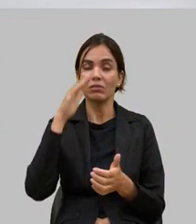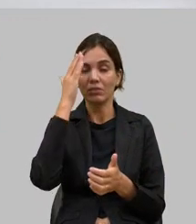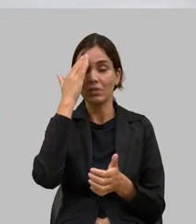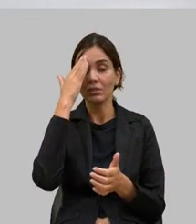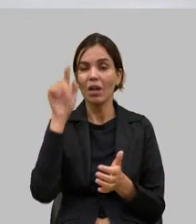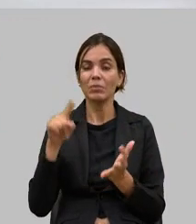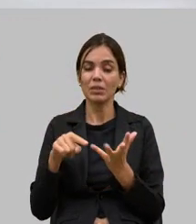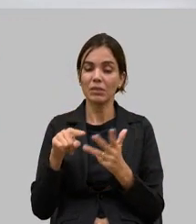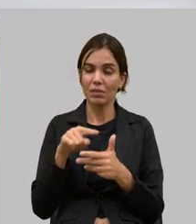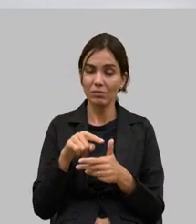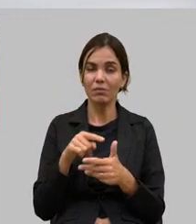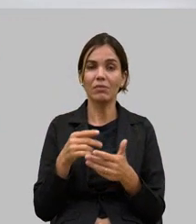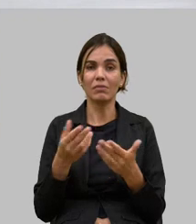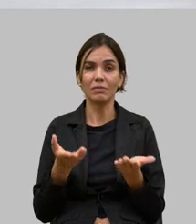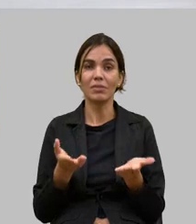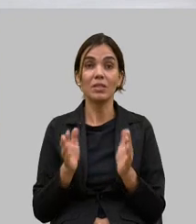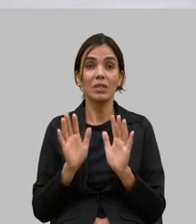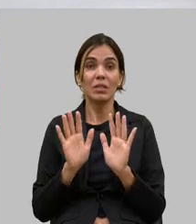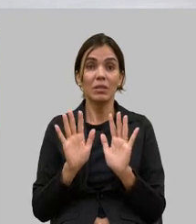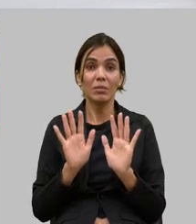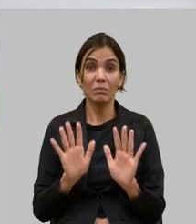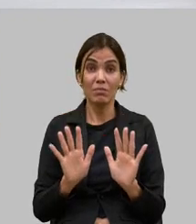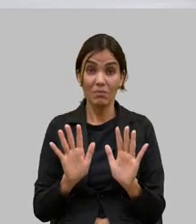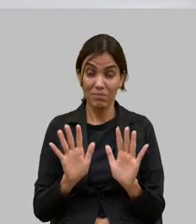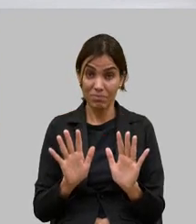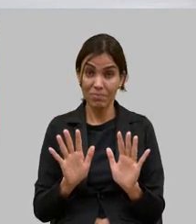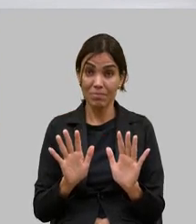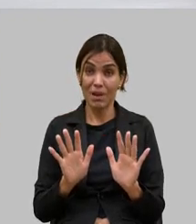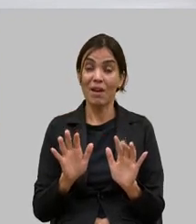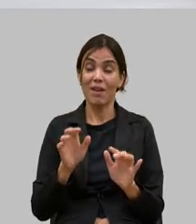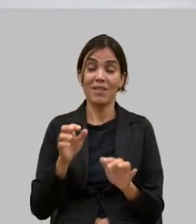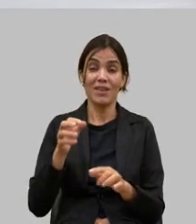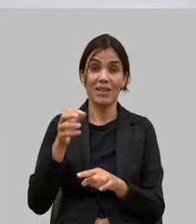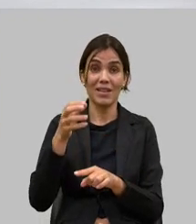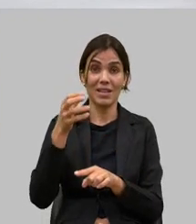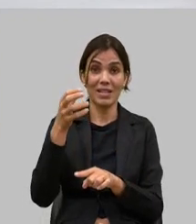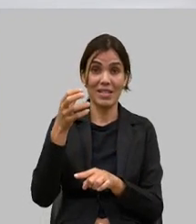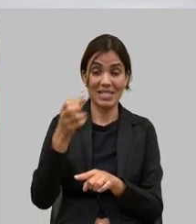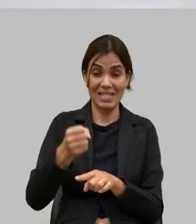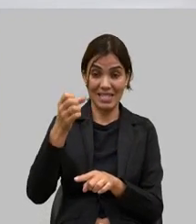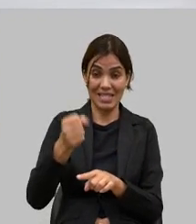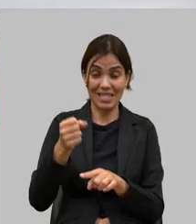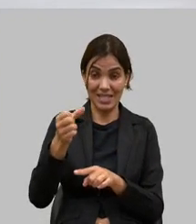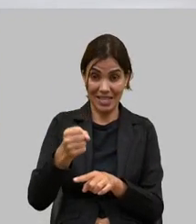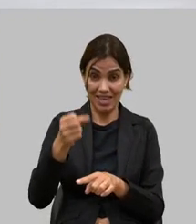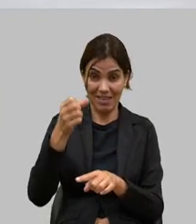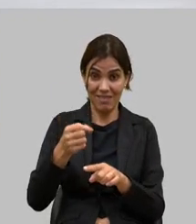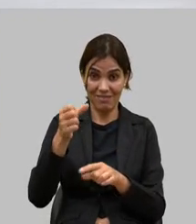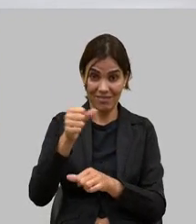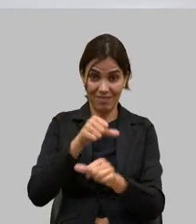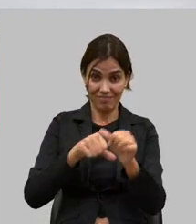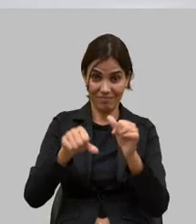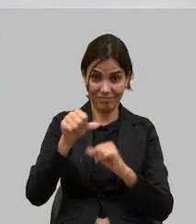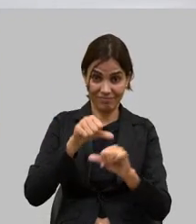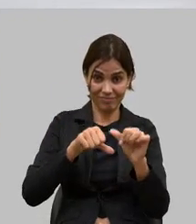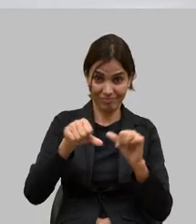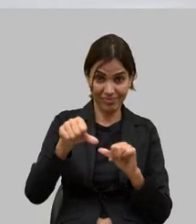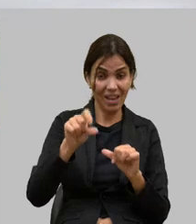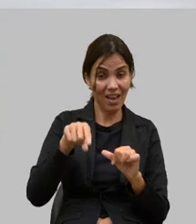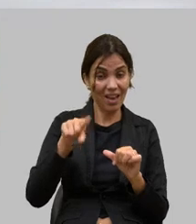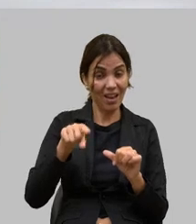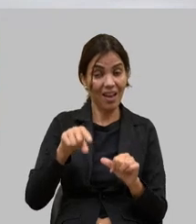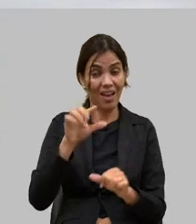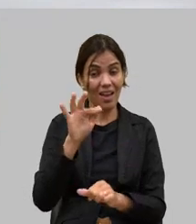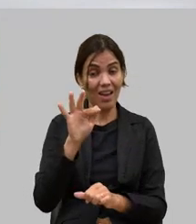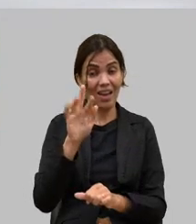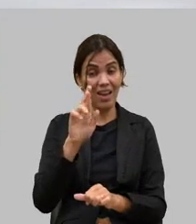mas a reconstituição de leite inclusive para leite fluido ela é fraude se for pega para poder fazer alguns produtos não